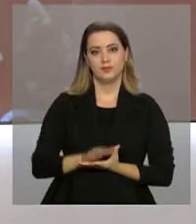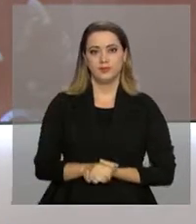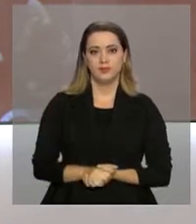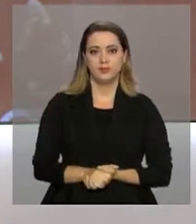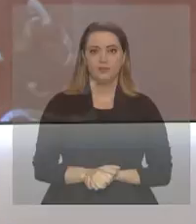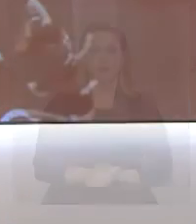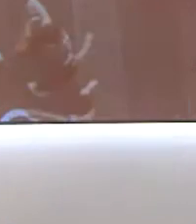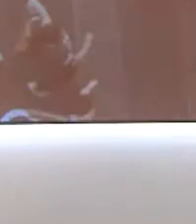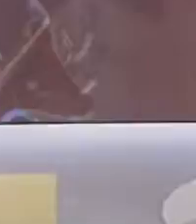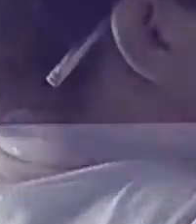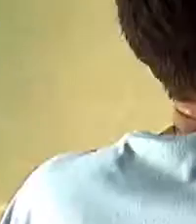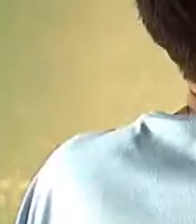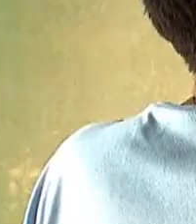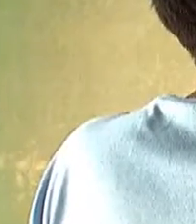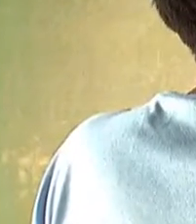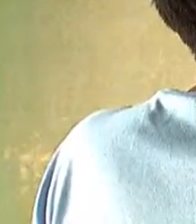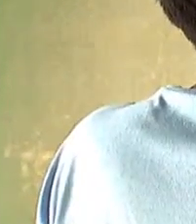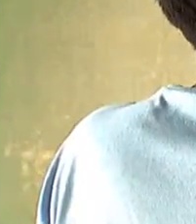próxima!